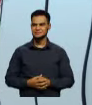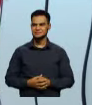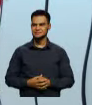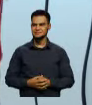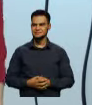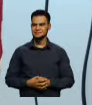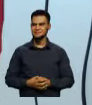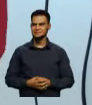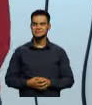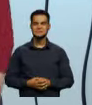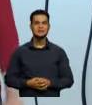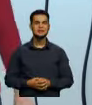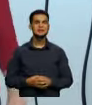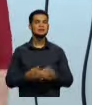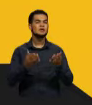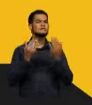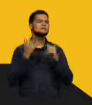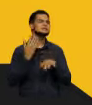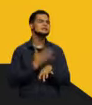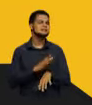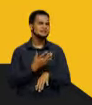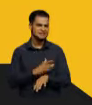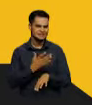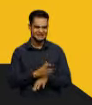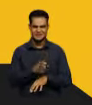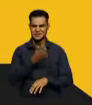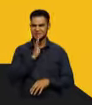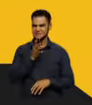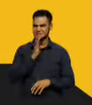Vamos exercitar nossos conhecimentos?